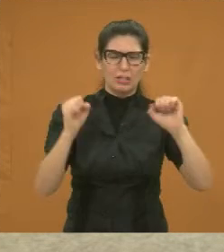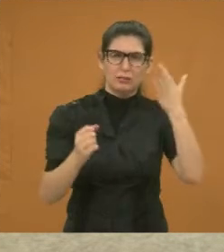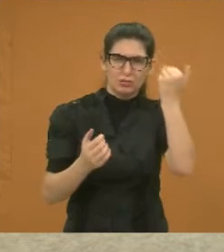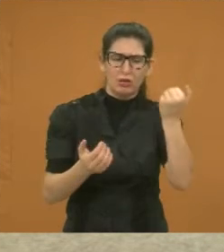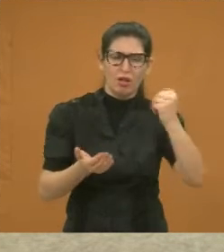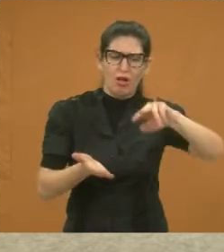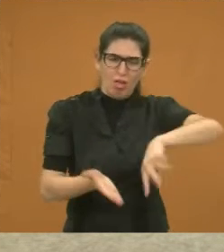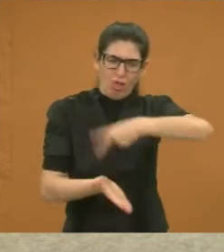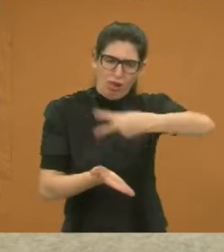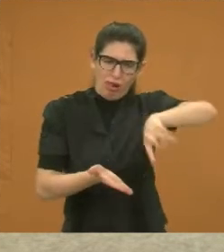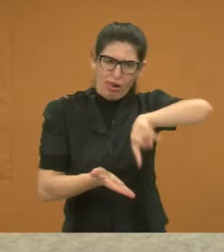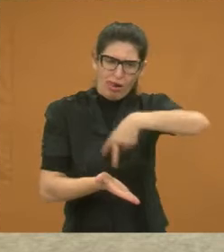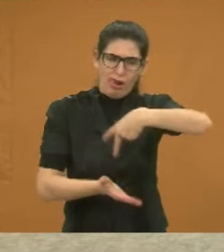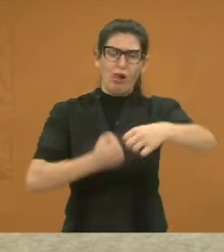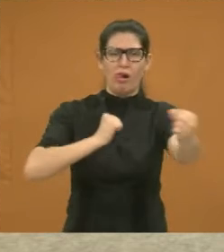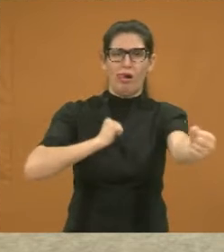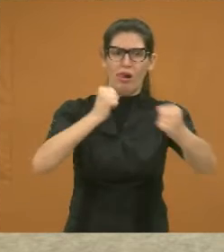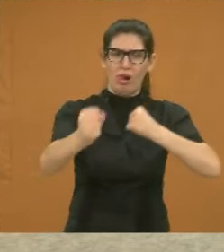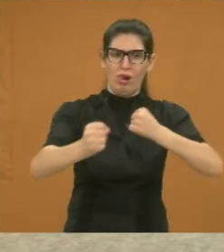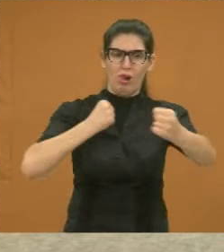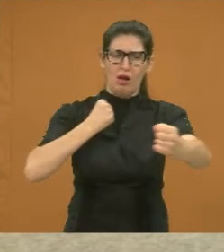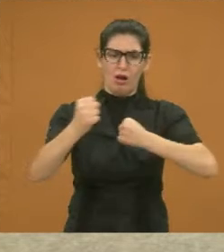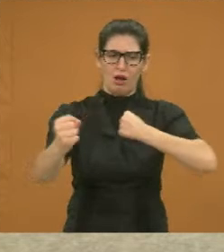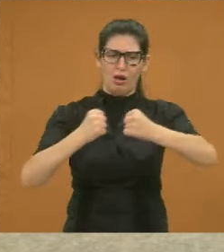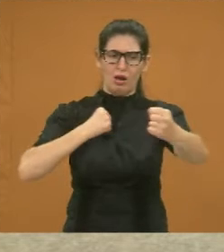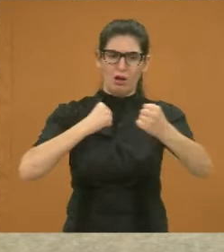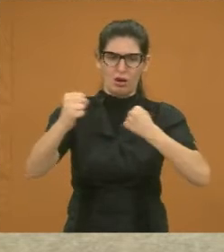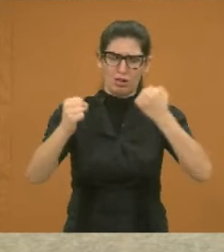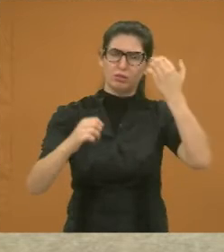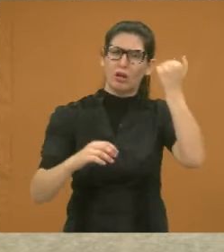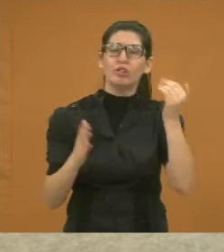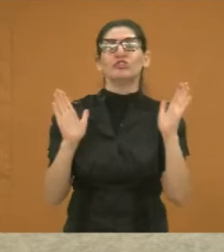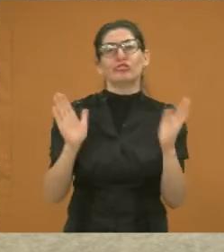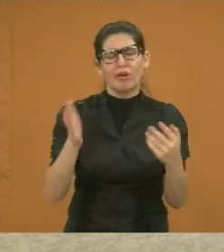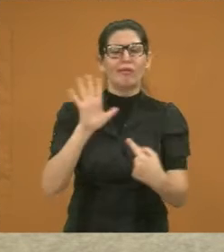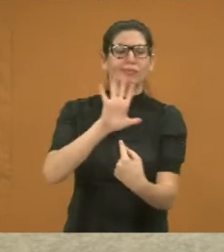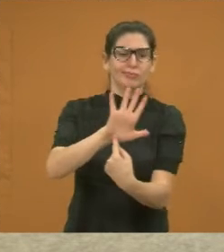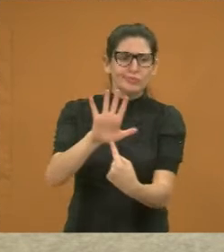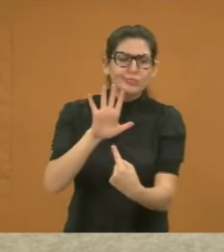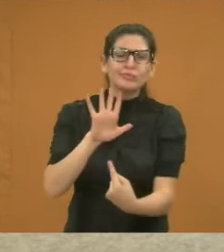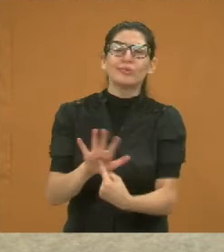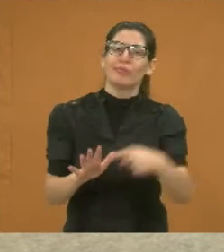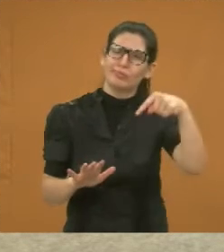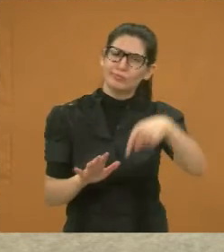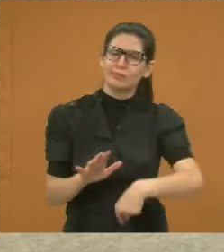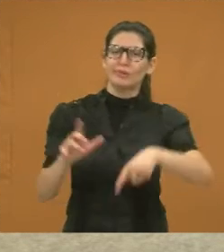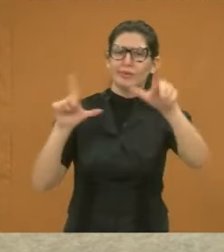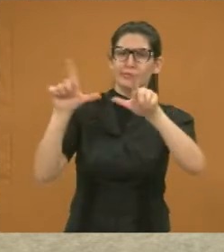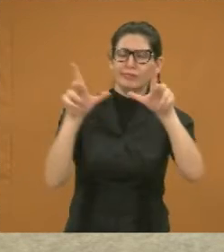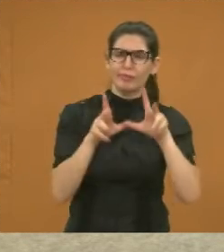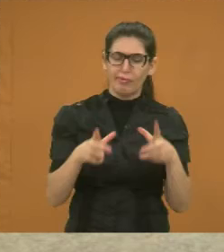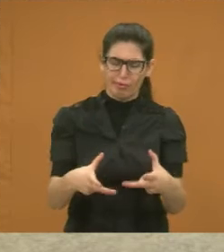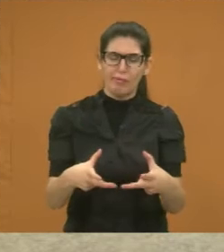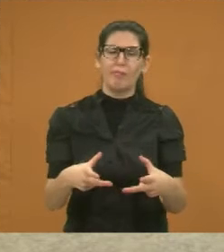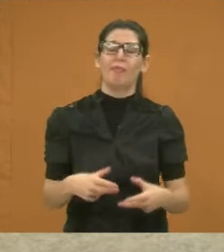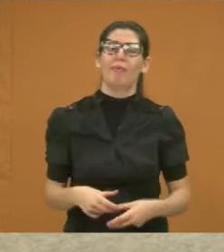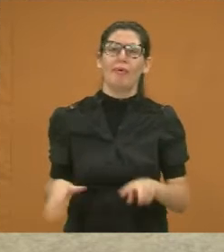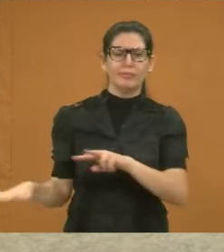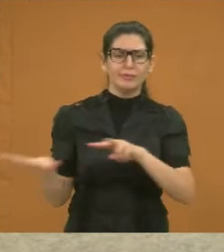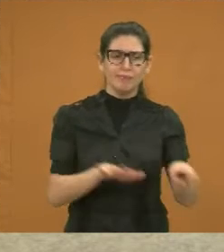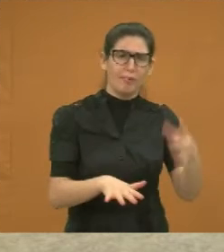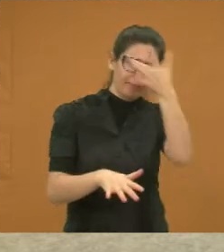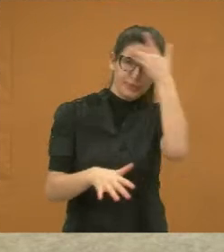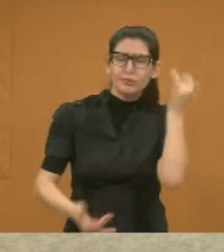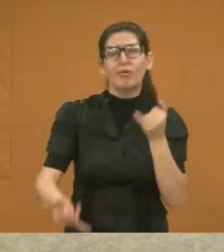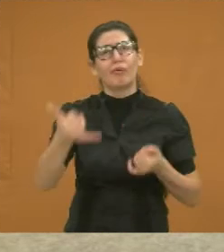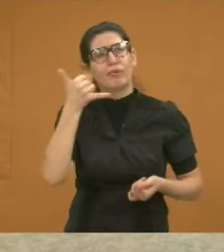no bairro Alto de Santana. Eu já estive lá, já mostrei aqui na TV Câmara. E aí, essa semana, o município pegou, ô,